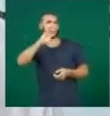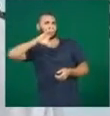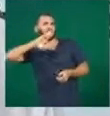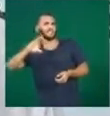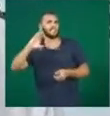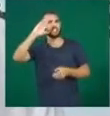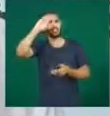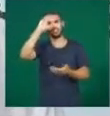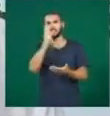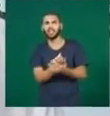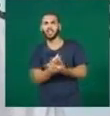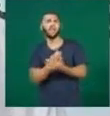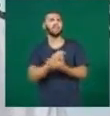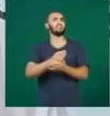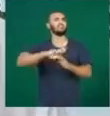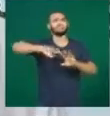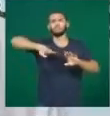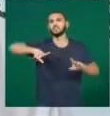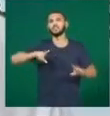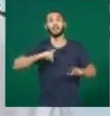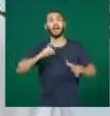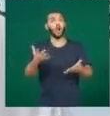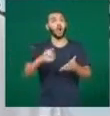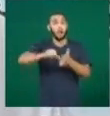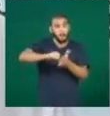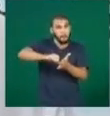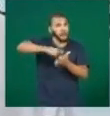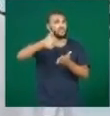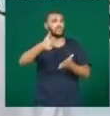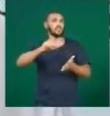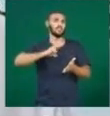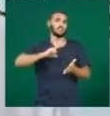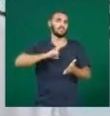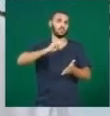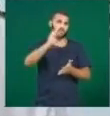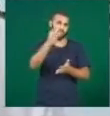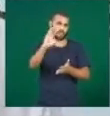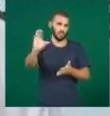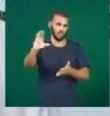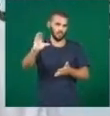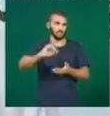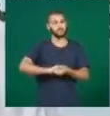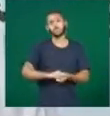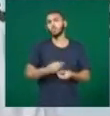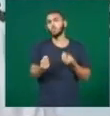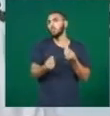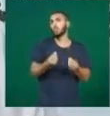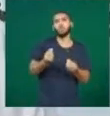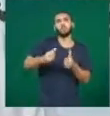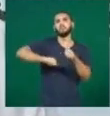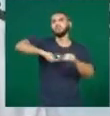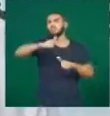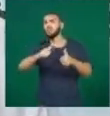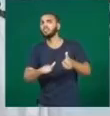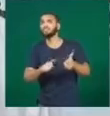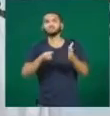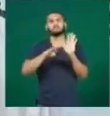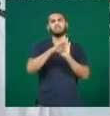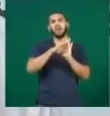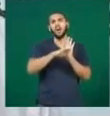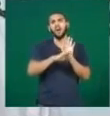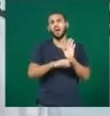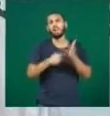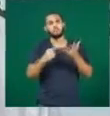fazendo, então, com o trabalho de conclusão de curso, que é nível de graduação. E como será a avaliação desses trabalhos? Os